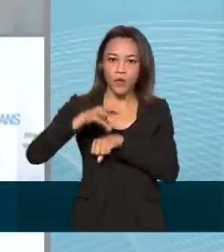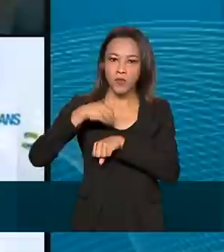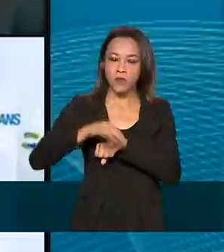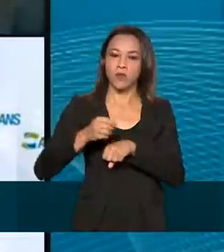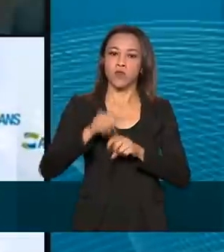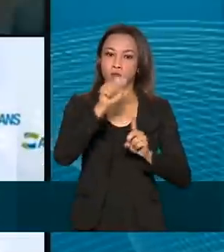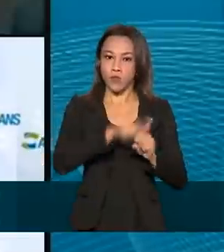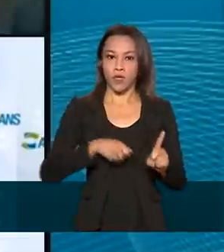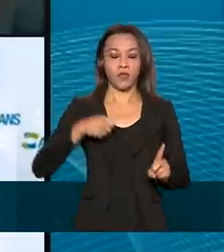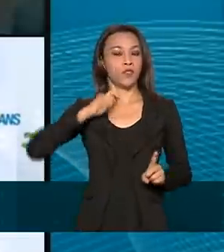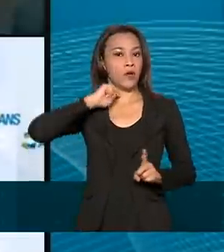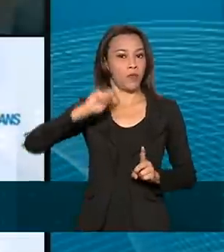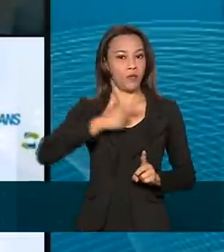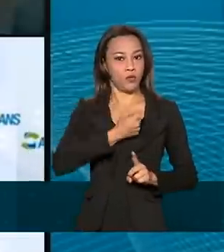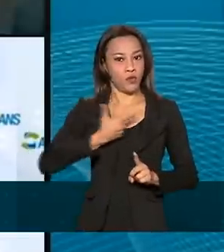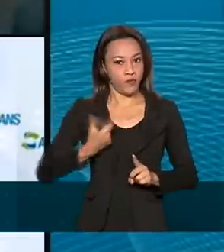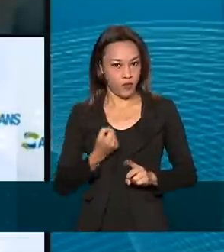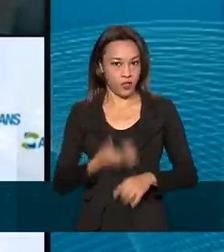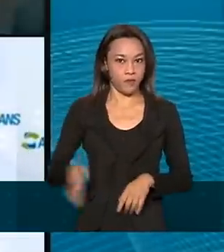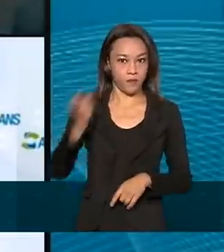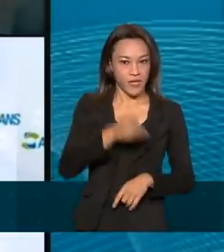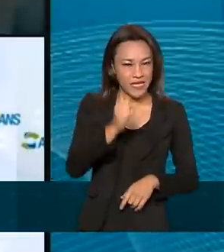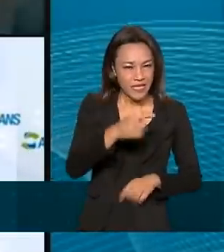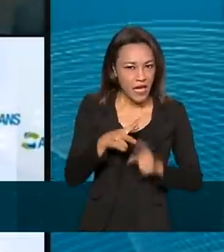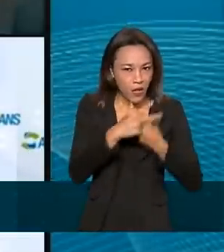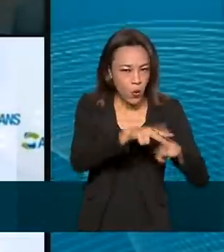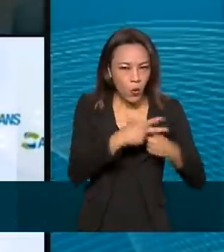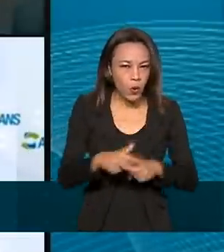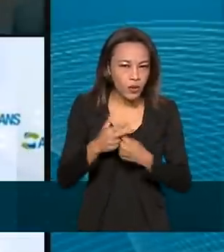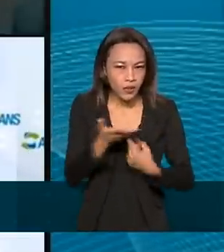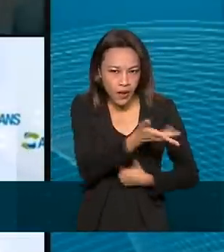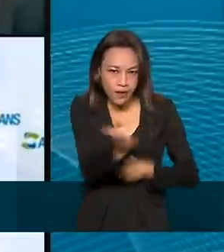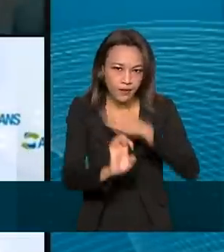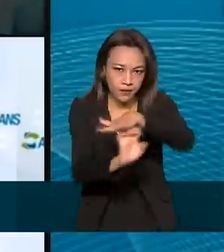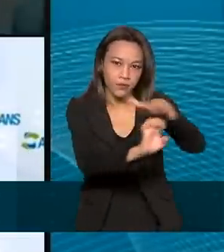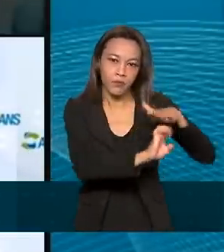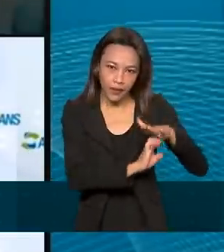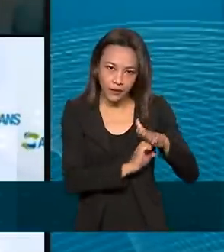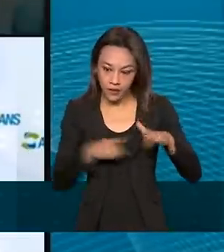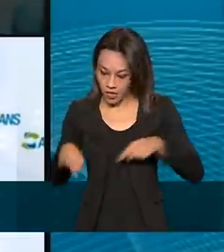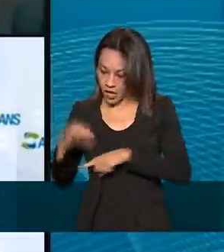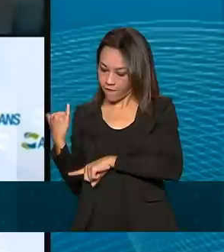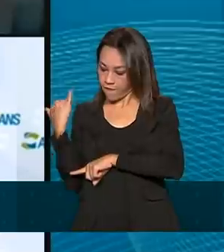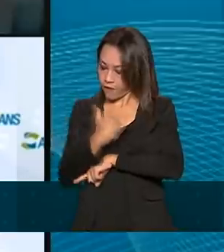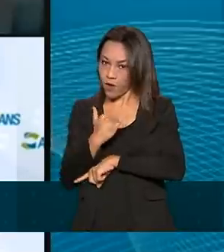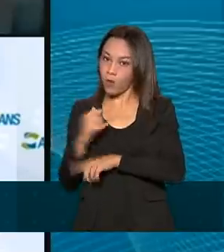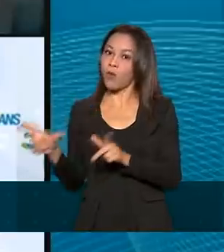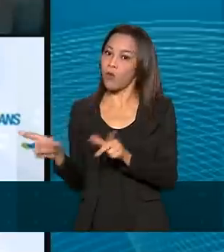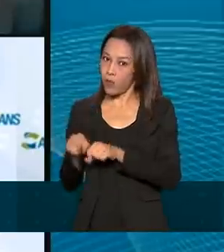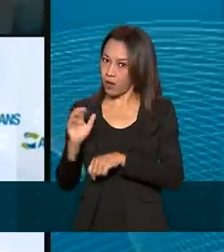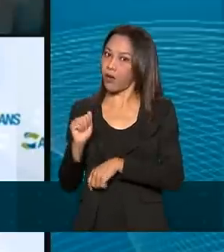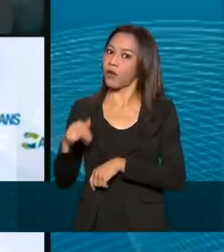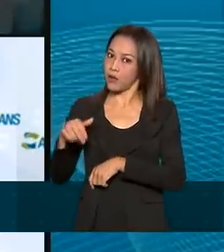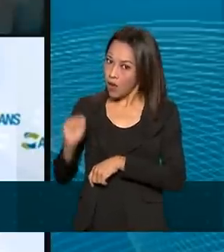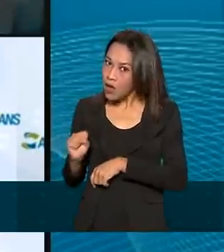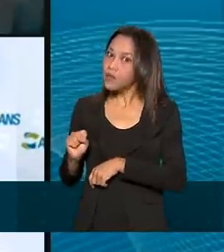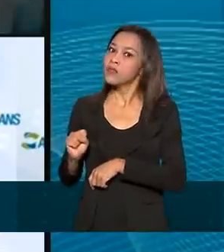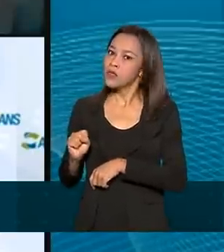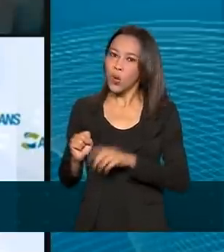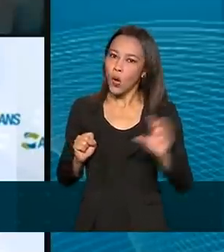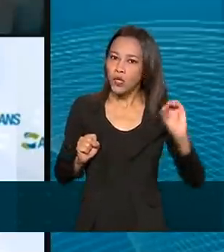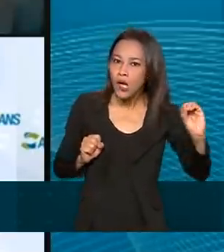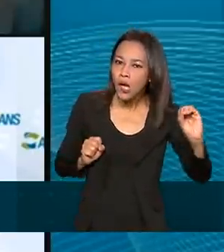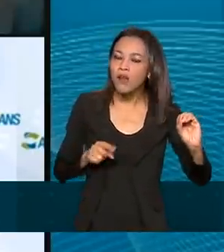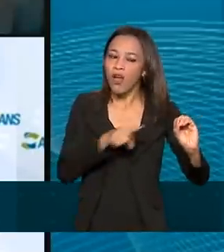2020. Se uma operadora decidir não aplicar o reajuste negativo no percentual definido pela ANS, ou aplicar o reajuste zero,